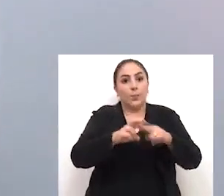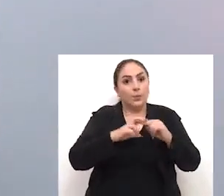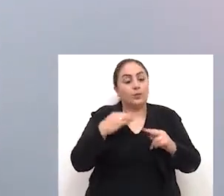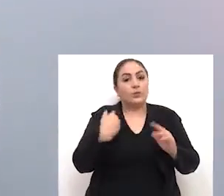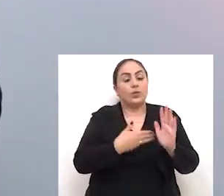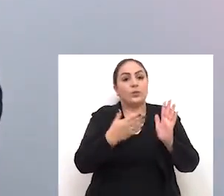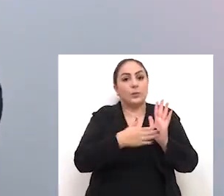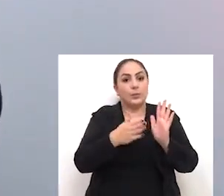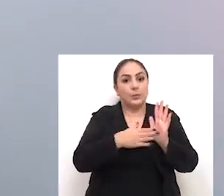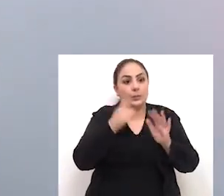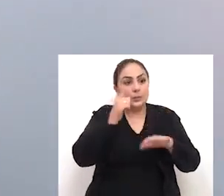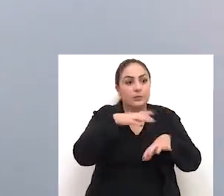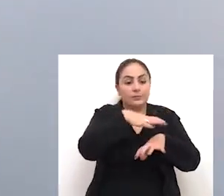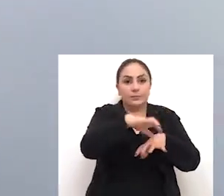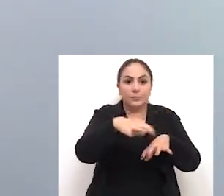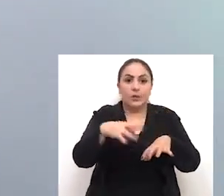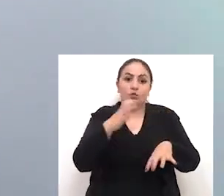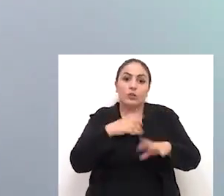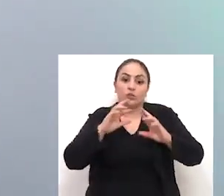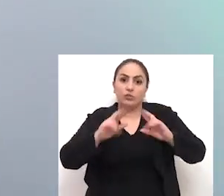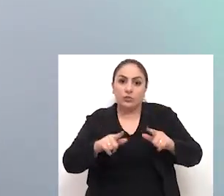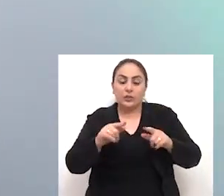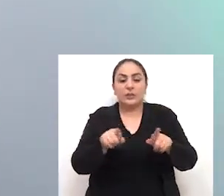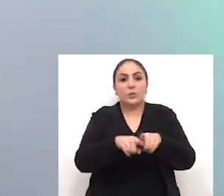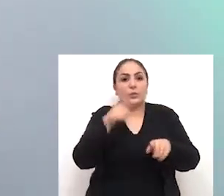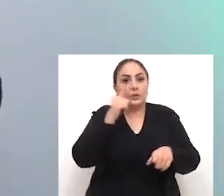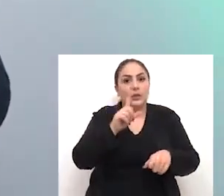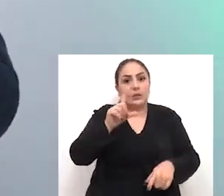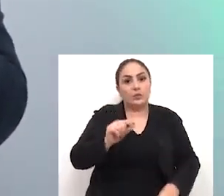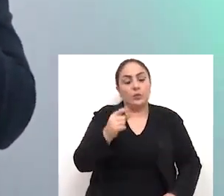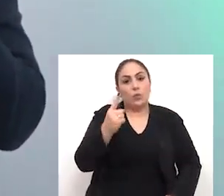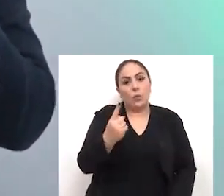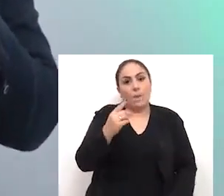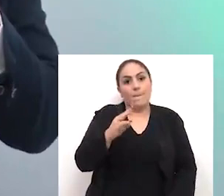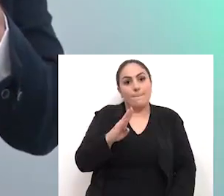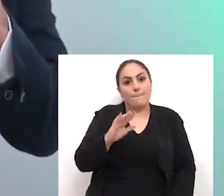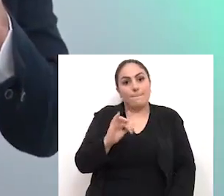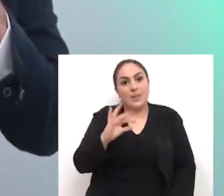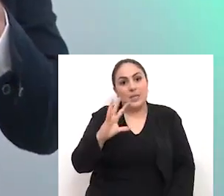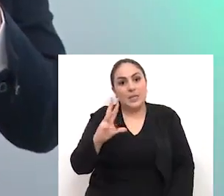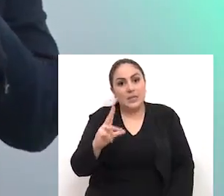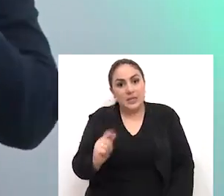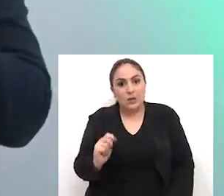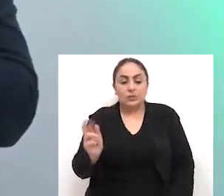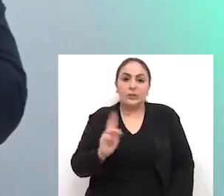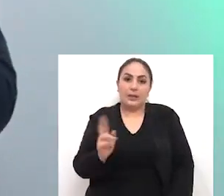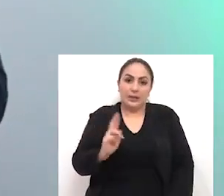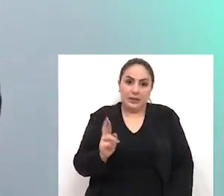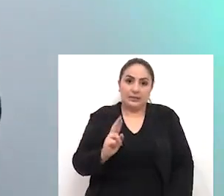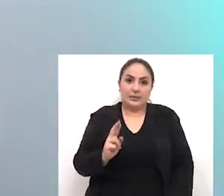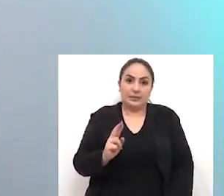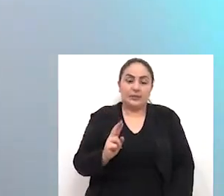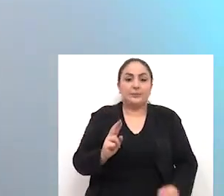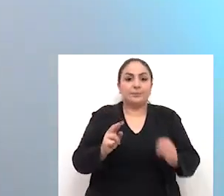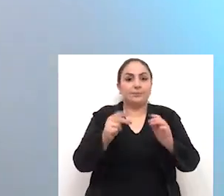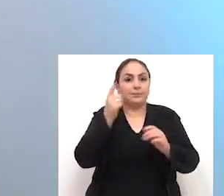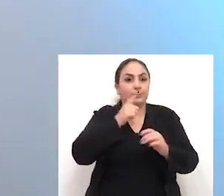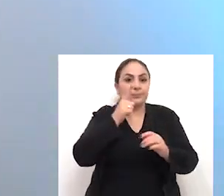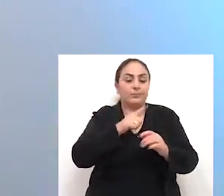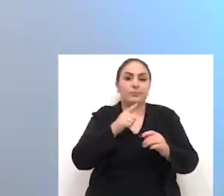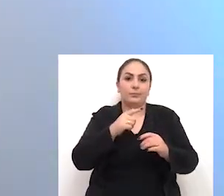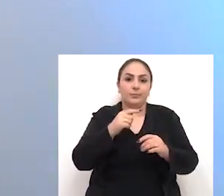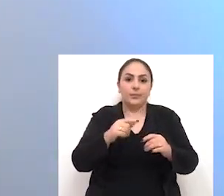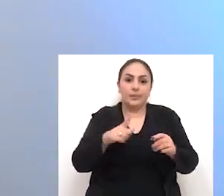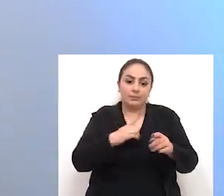Então nós propomos distribuir de uma forma diferente, em que se reduz um bilhão de reais no ICMS e compensa